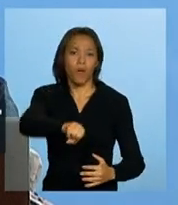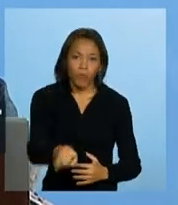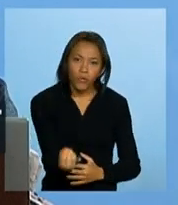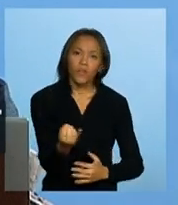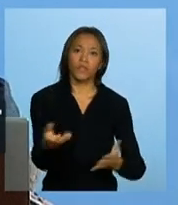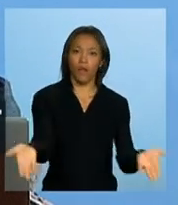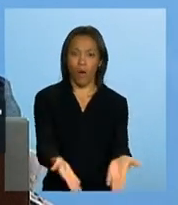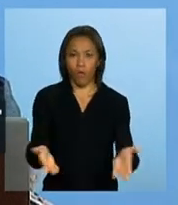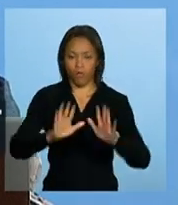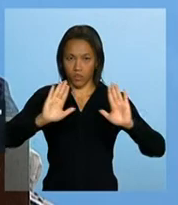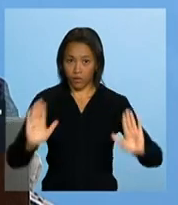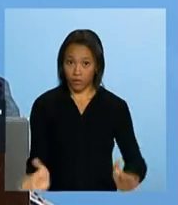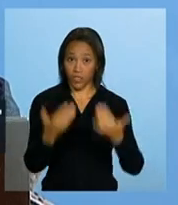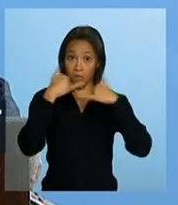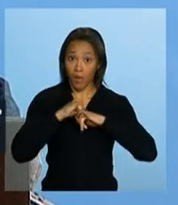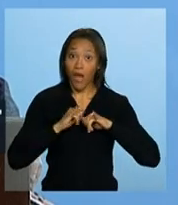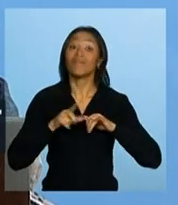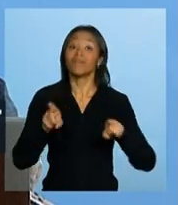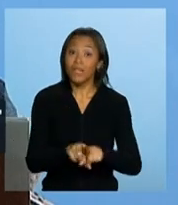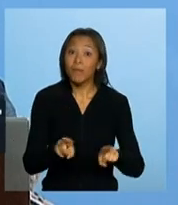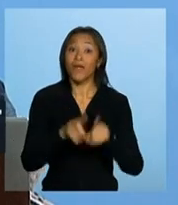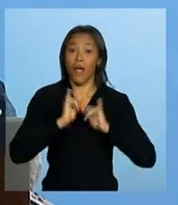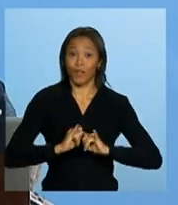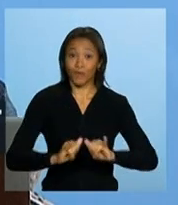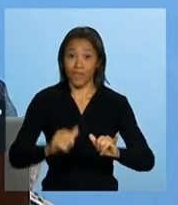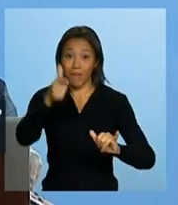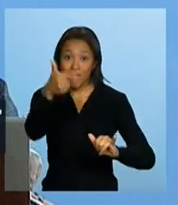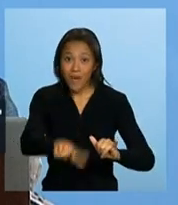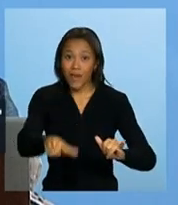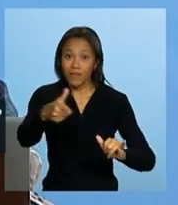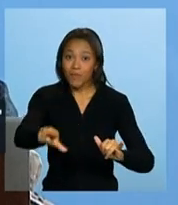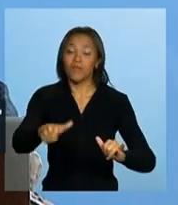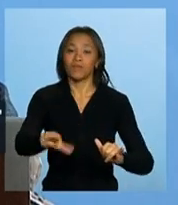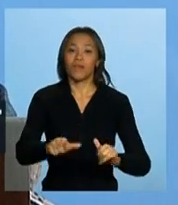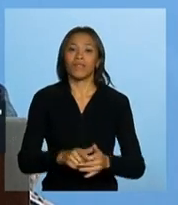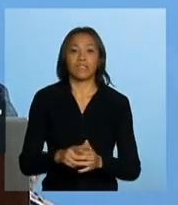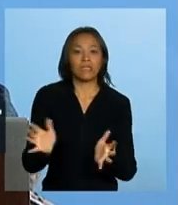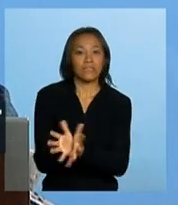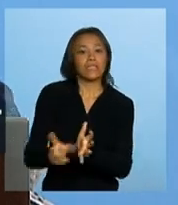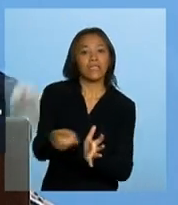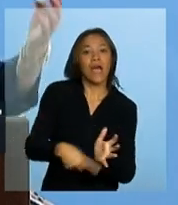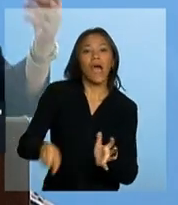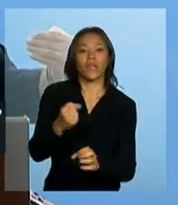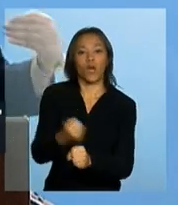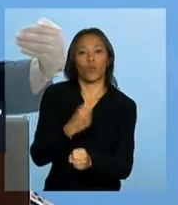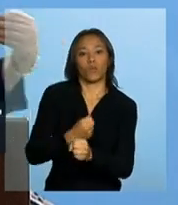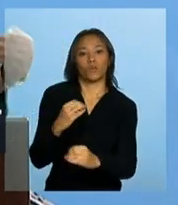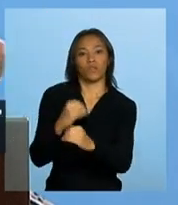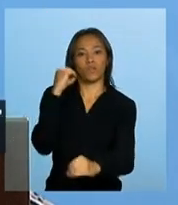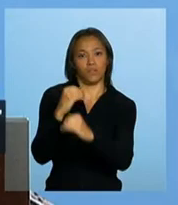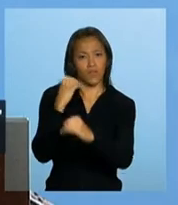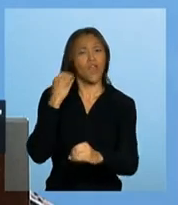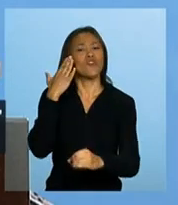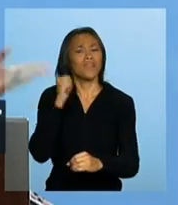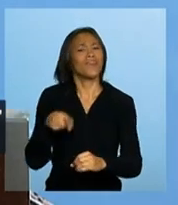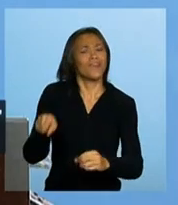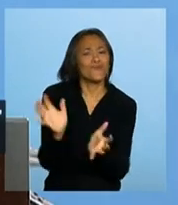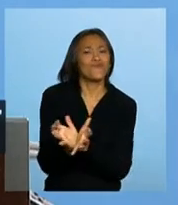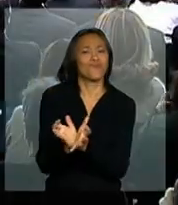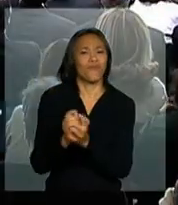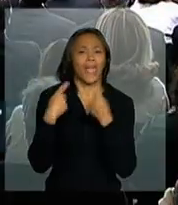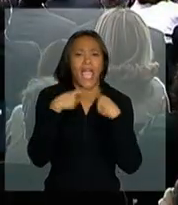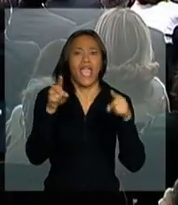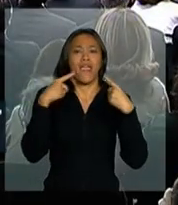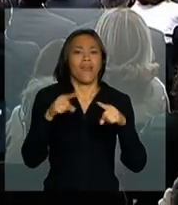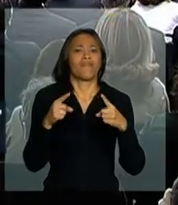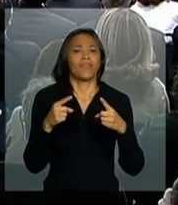essa celebração para anunciar mais medidas de incentivo ao setor. Eu sei que o setor vem reivindicando essas